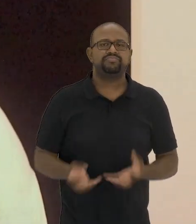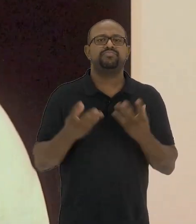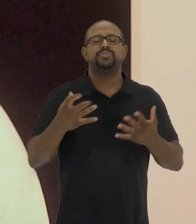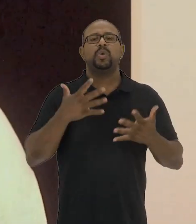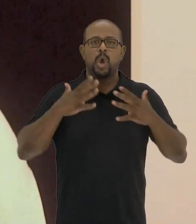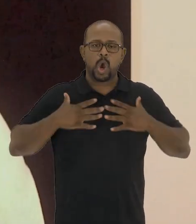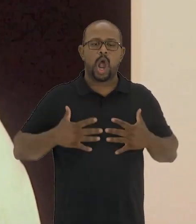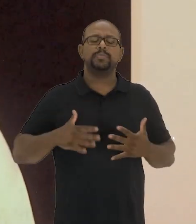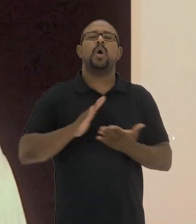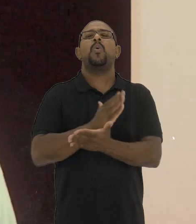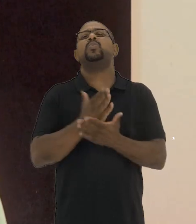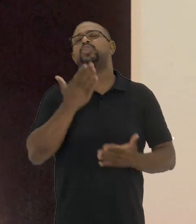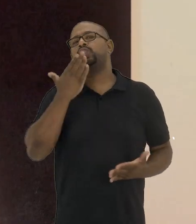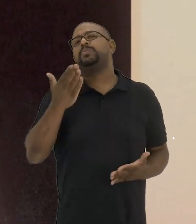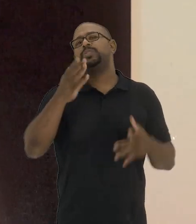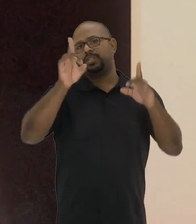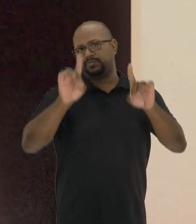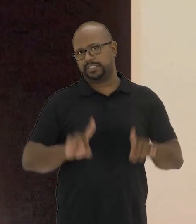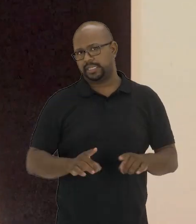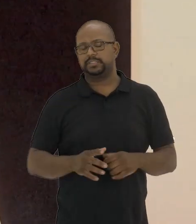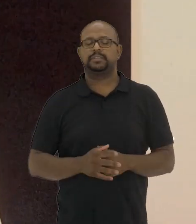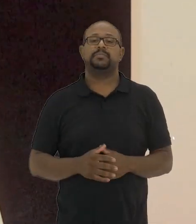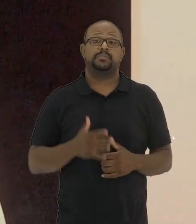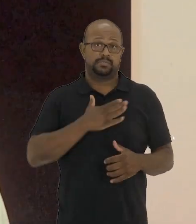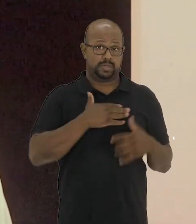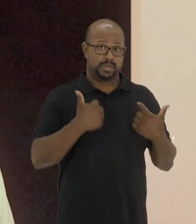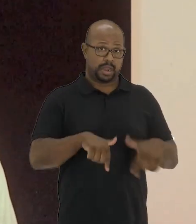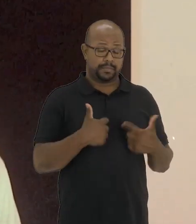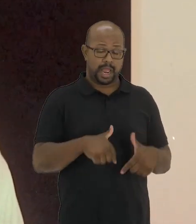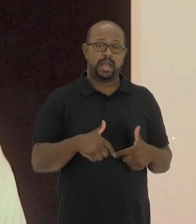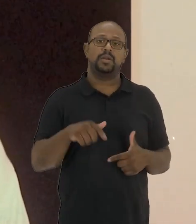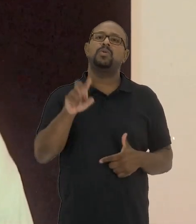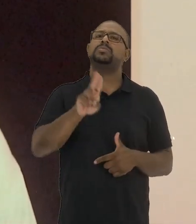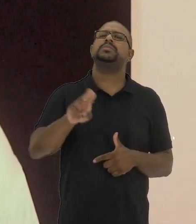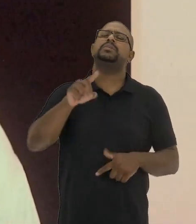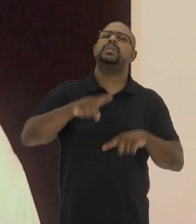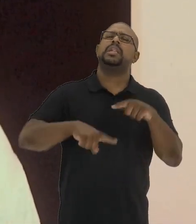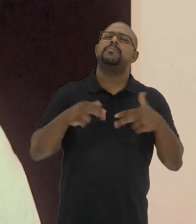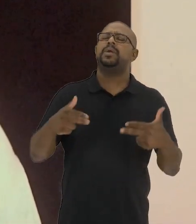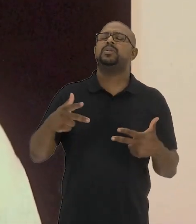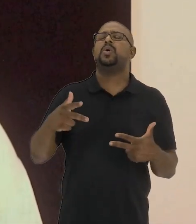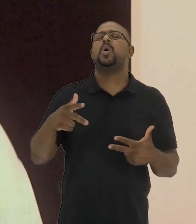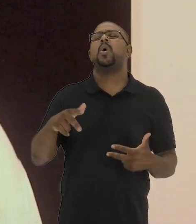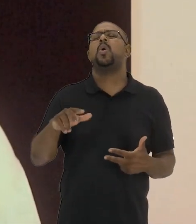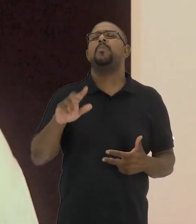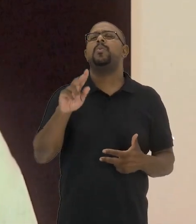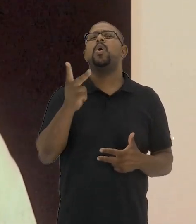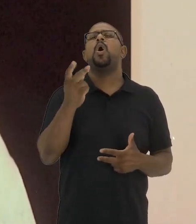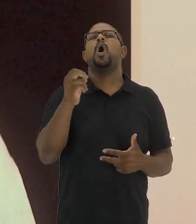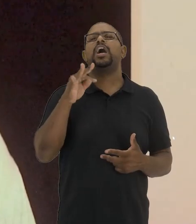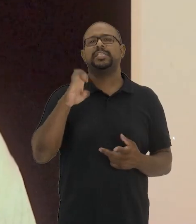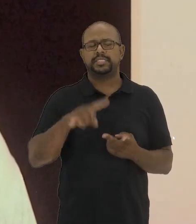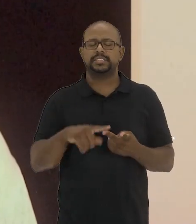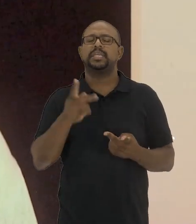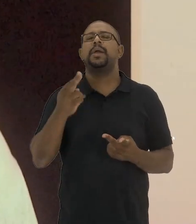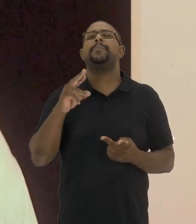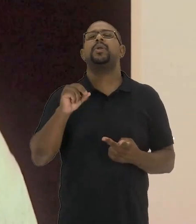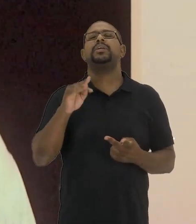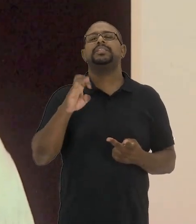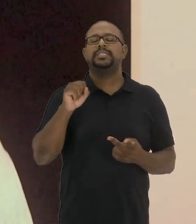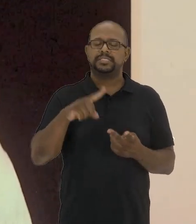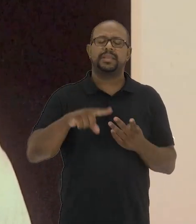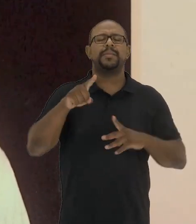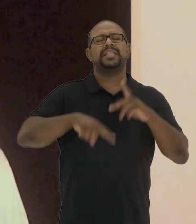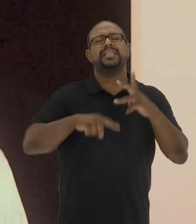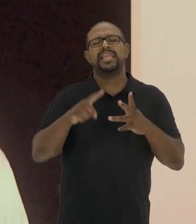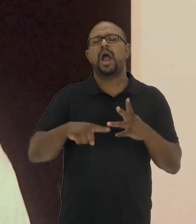produzida por corpos com algum tipo de deficiência. No meu trabalho, a utilização de elementos como órteses,